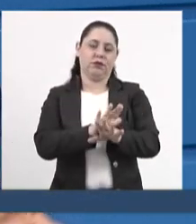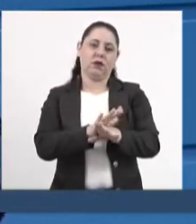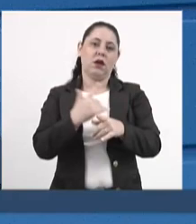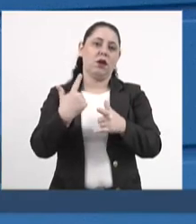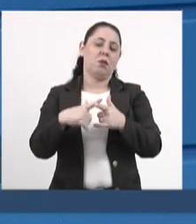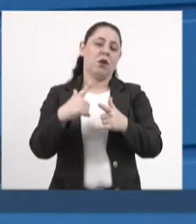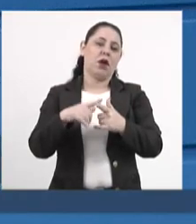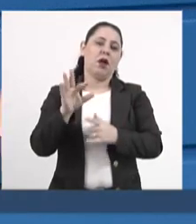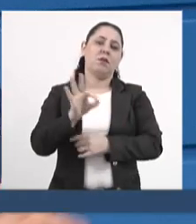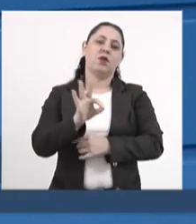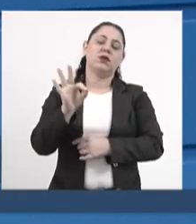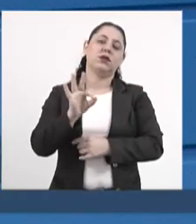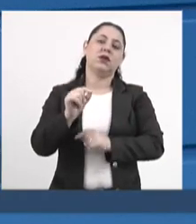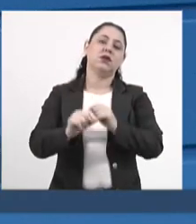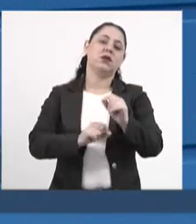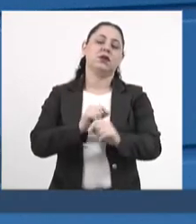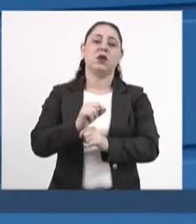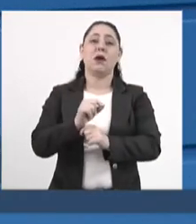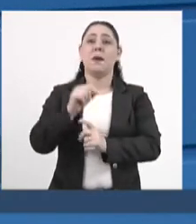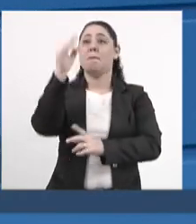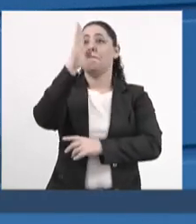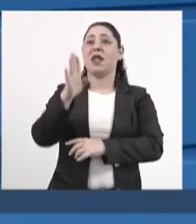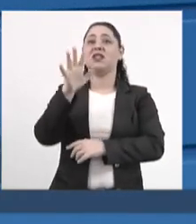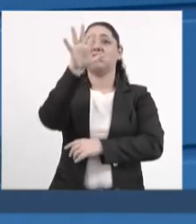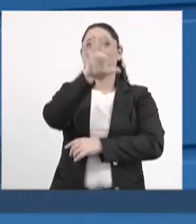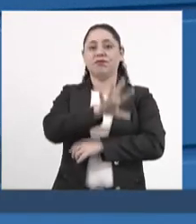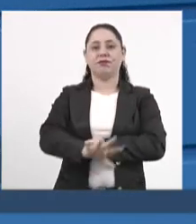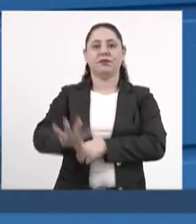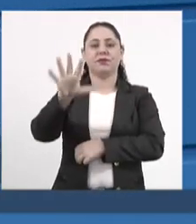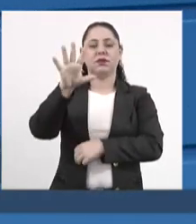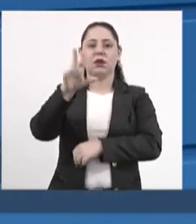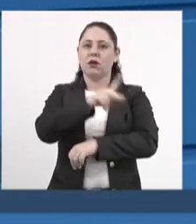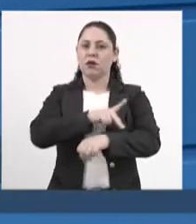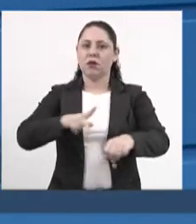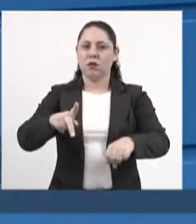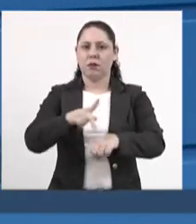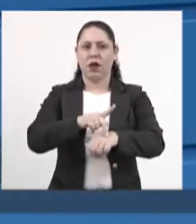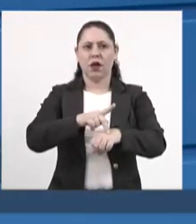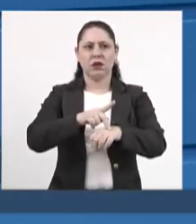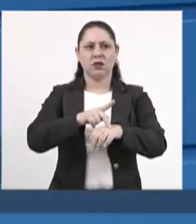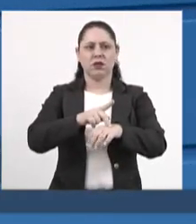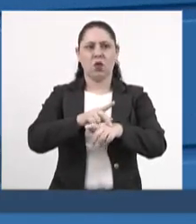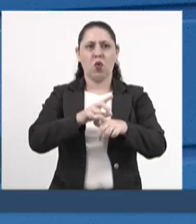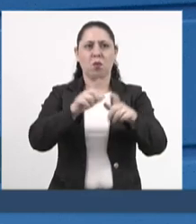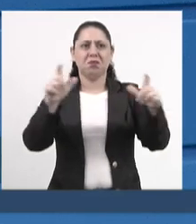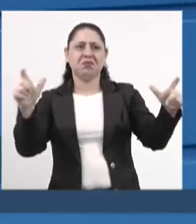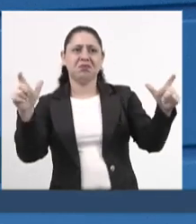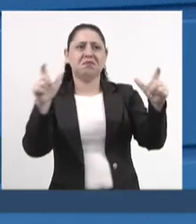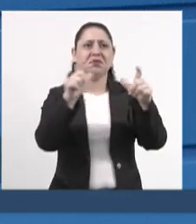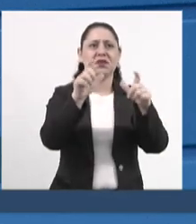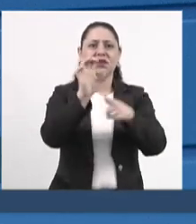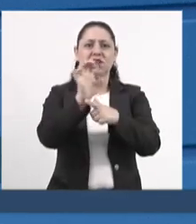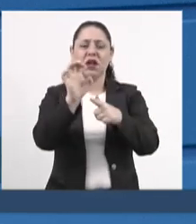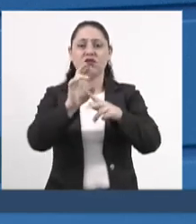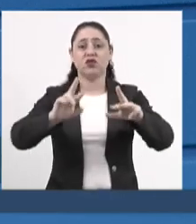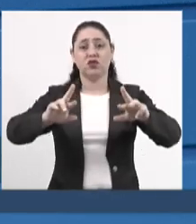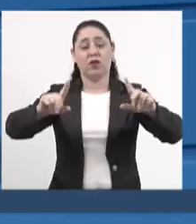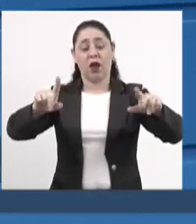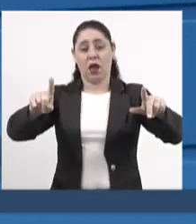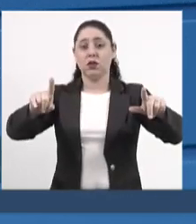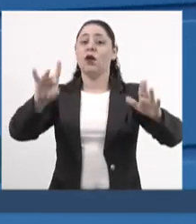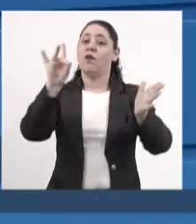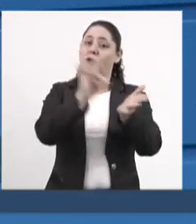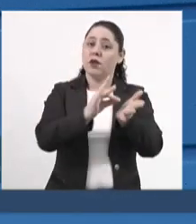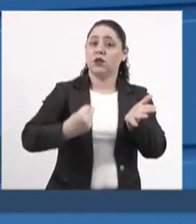essa alíquota é a mesma alíquota no Brasil inteiro. Com o país, com as dimensões continentais que nós temos, com realidades